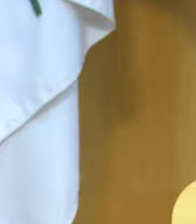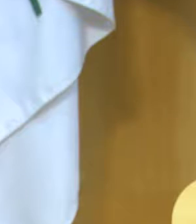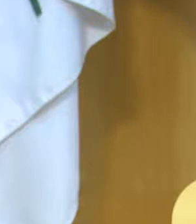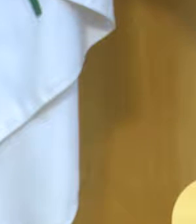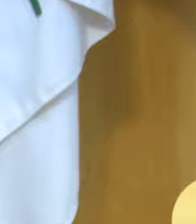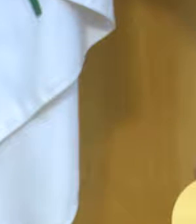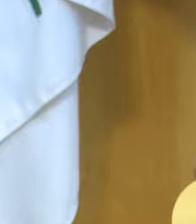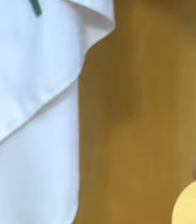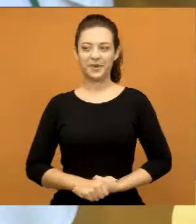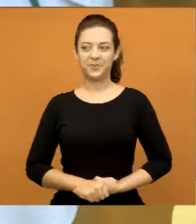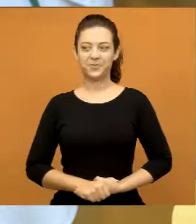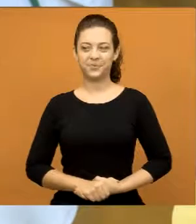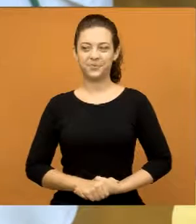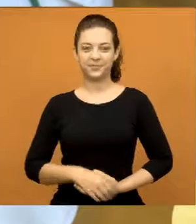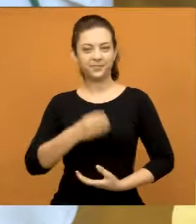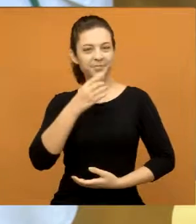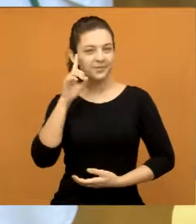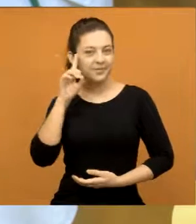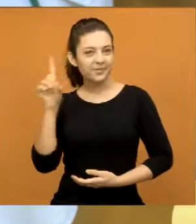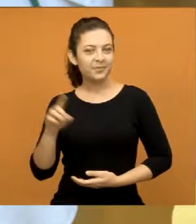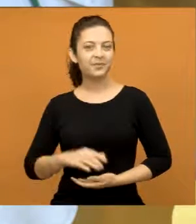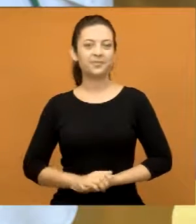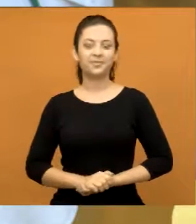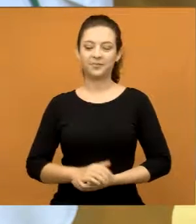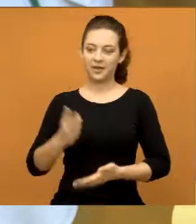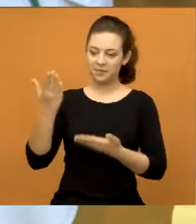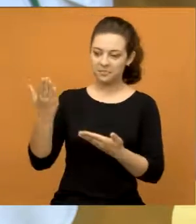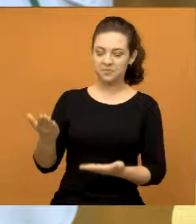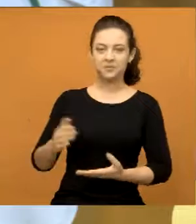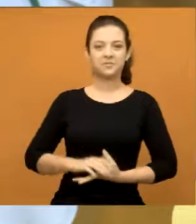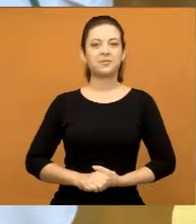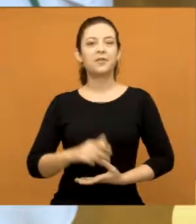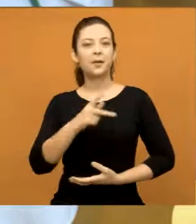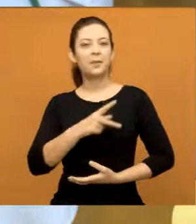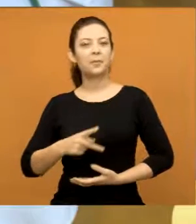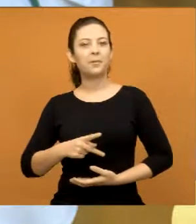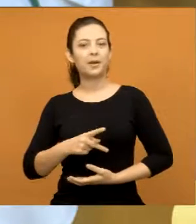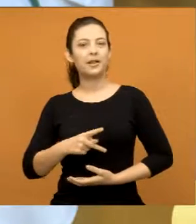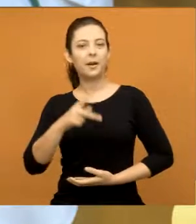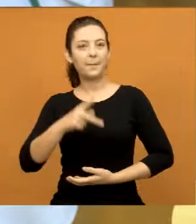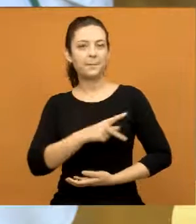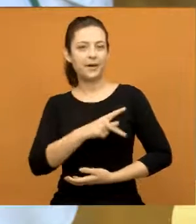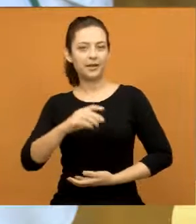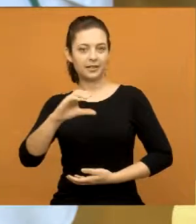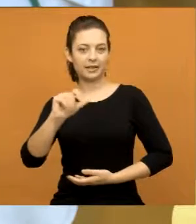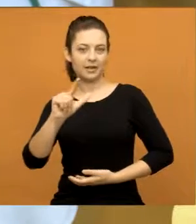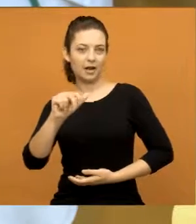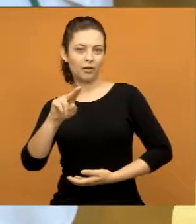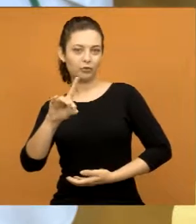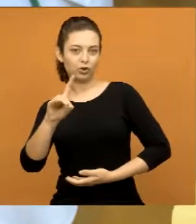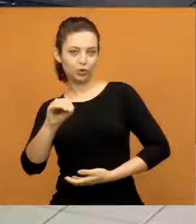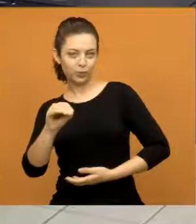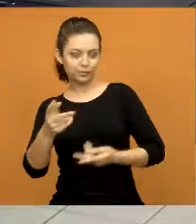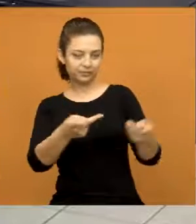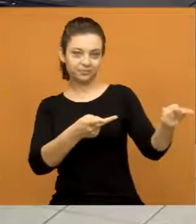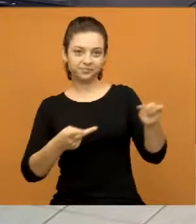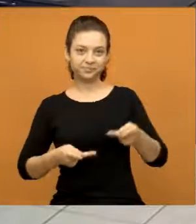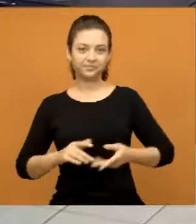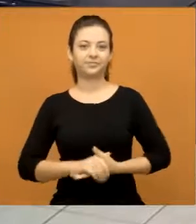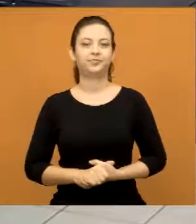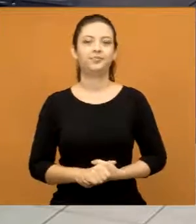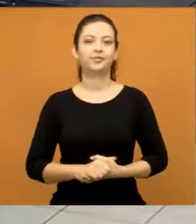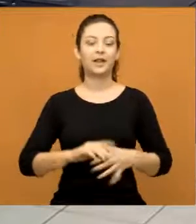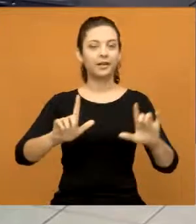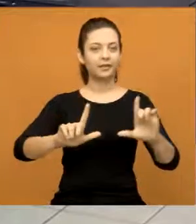Cumprimentar aqui especialmente o padre Cláudio que está aqui nos fazendo uma visita. E a todos aqueles que nos